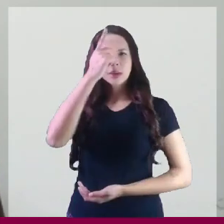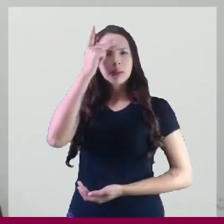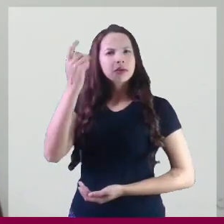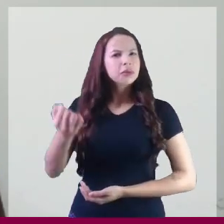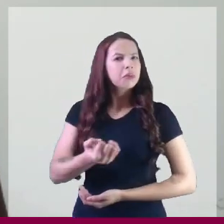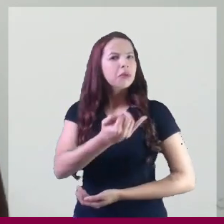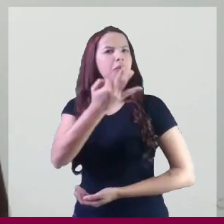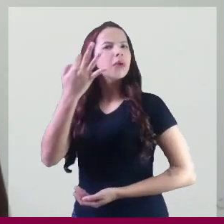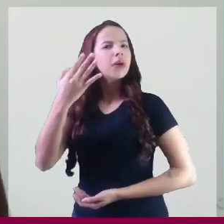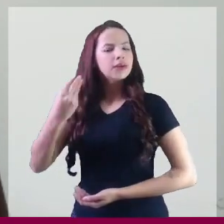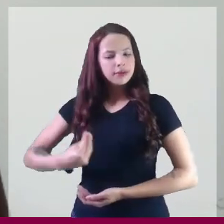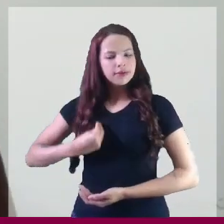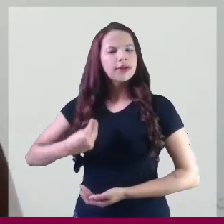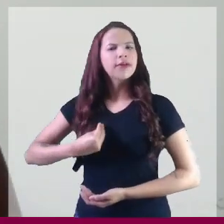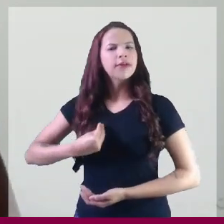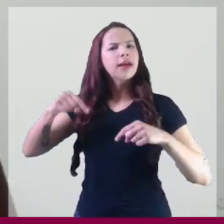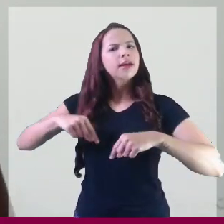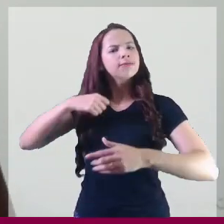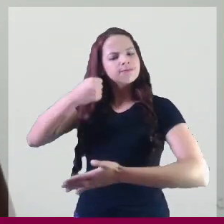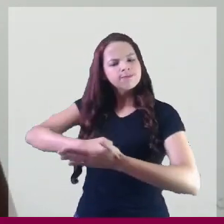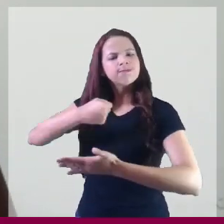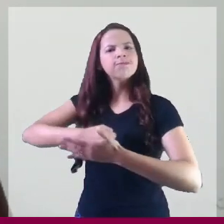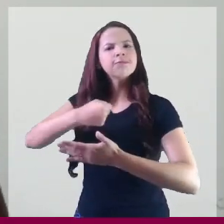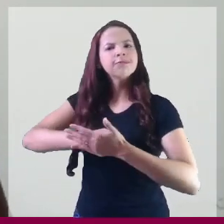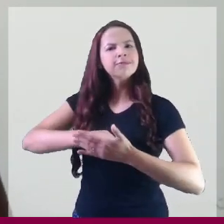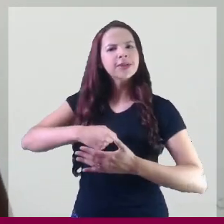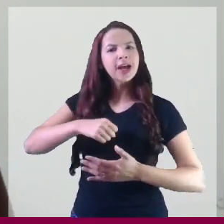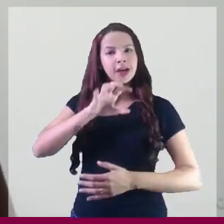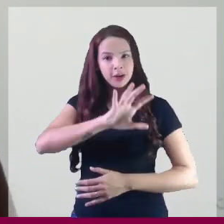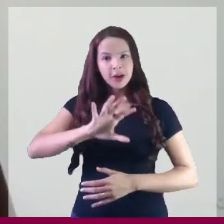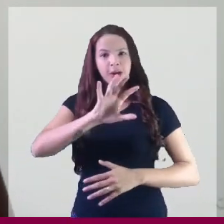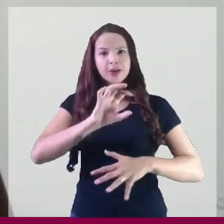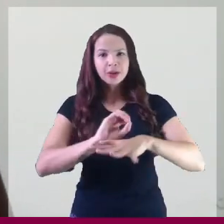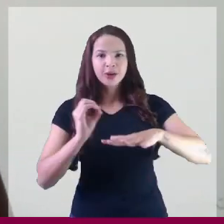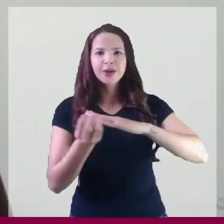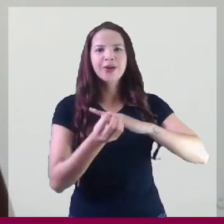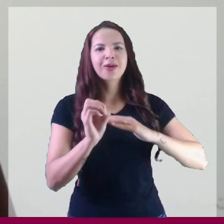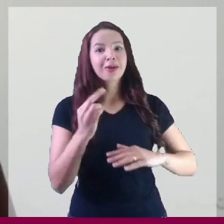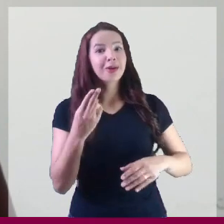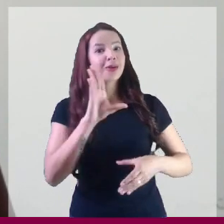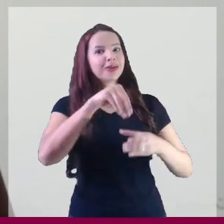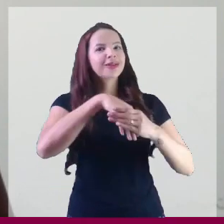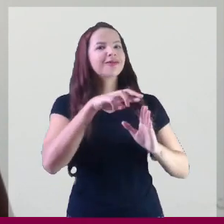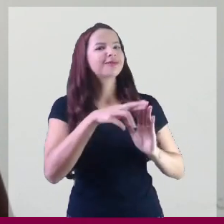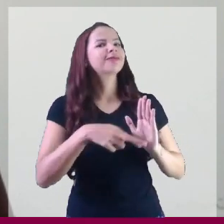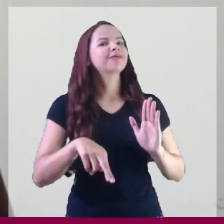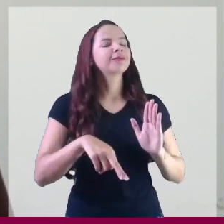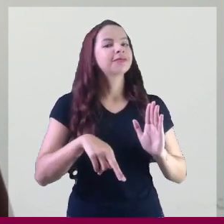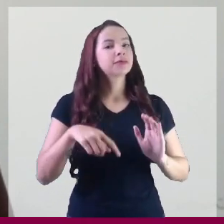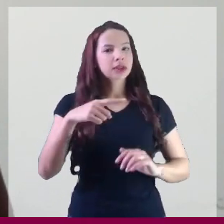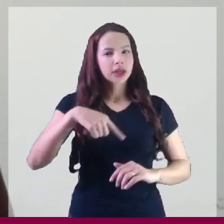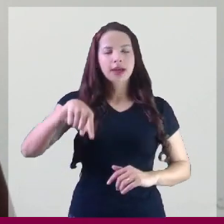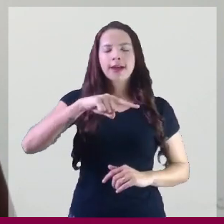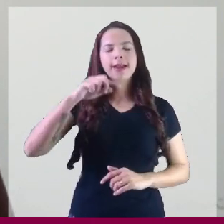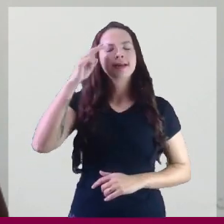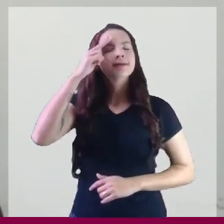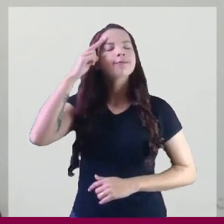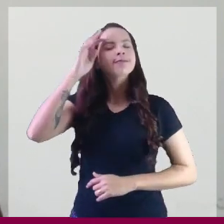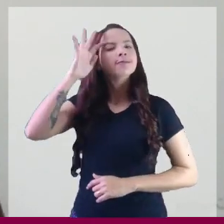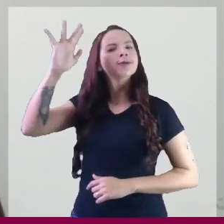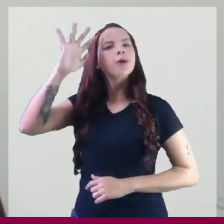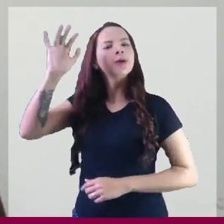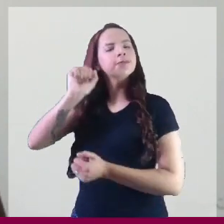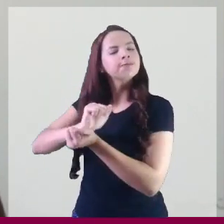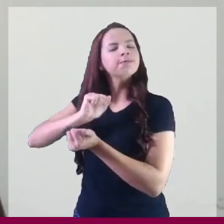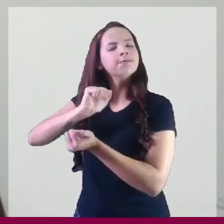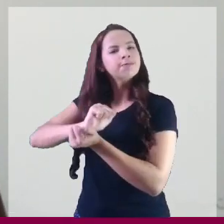Quantos passos já cruzaram os caminhos desses nossos territórios, dessa nossa FRB, em busca